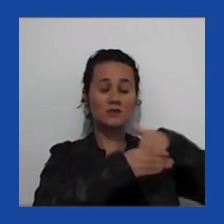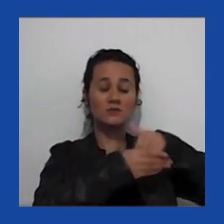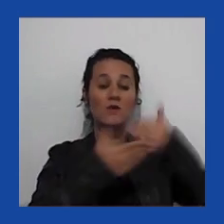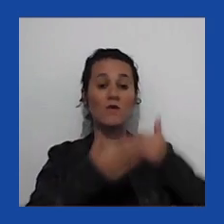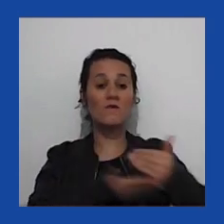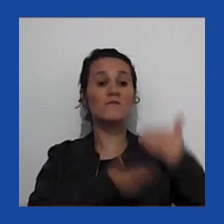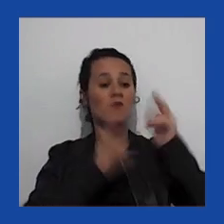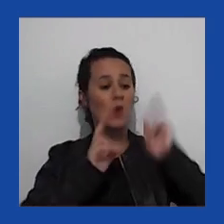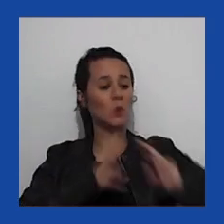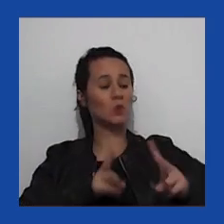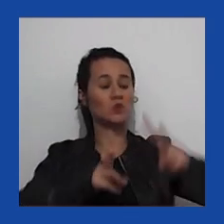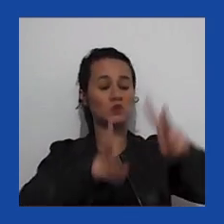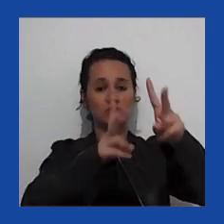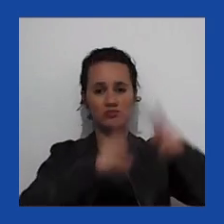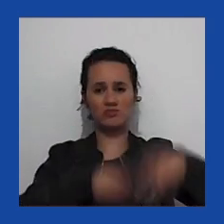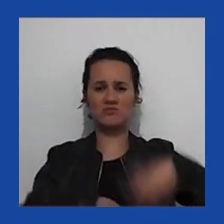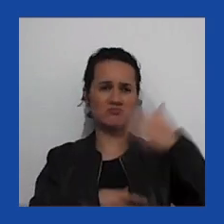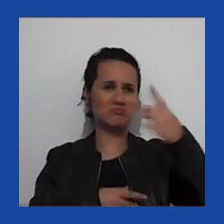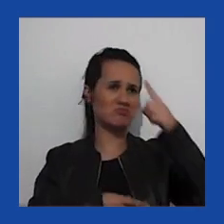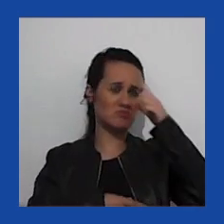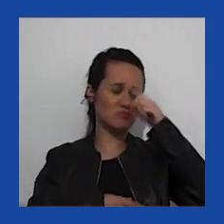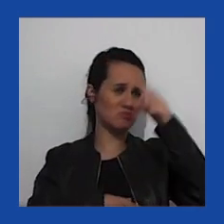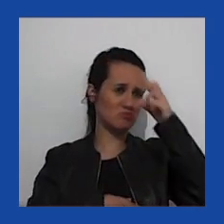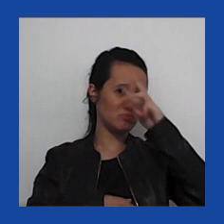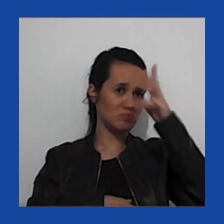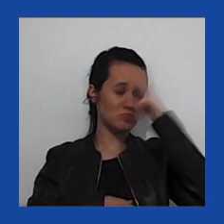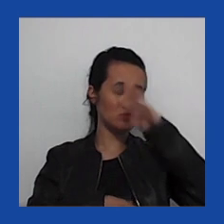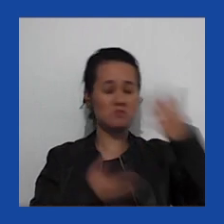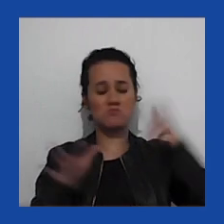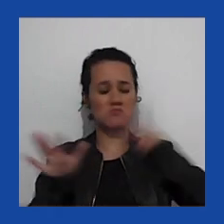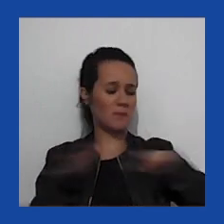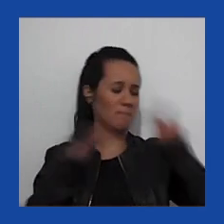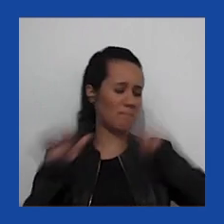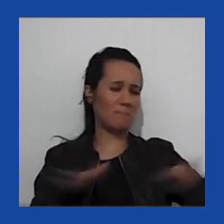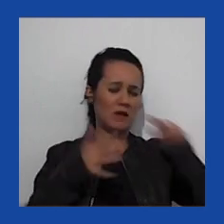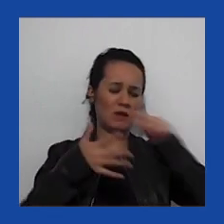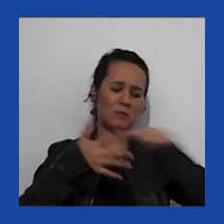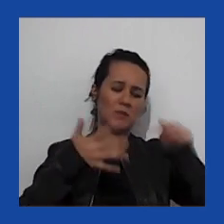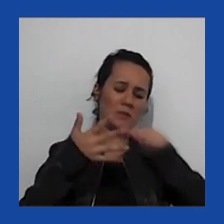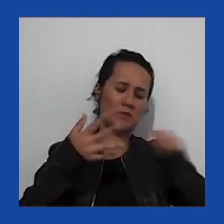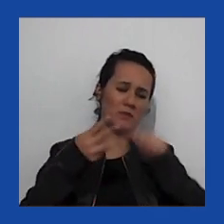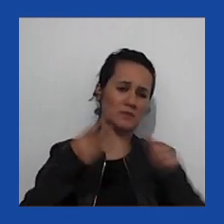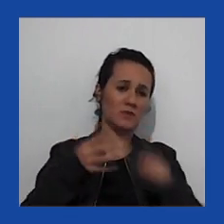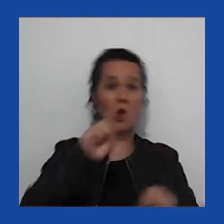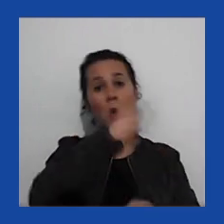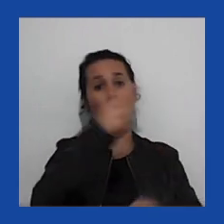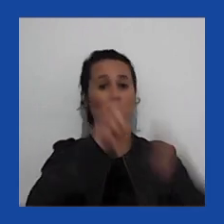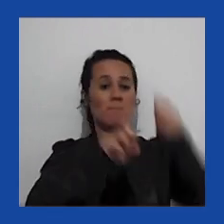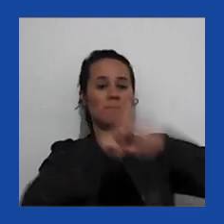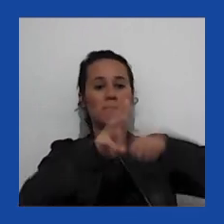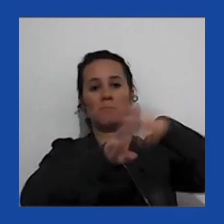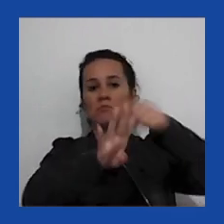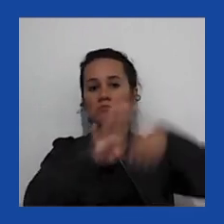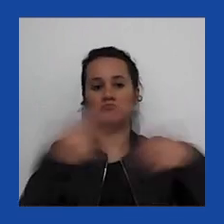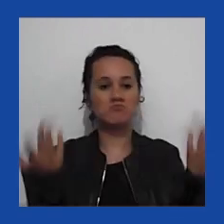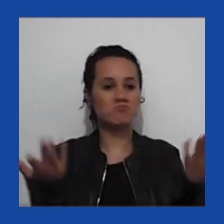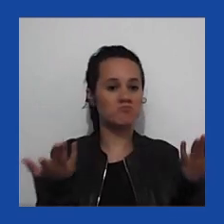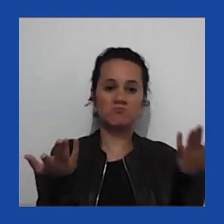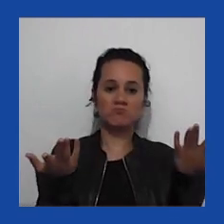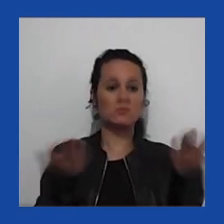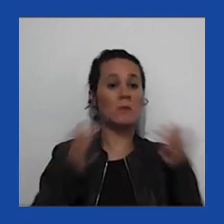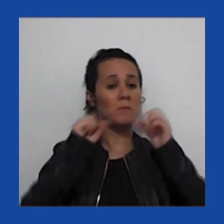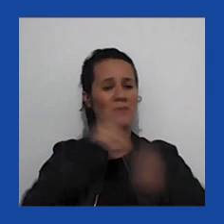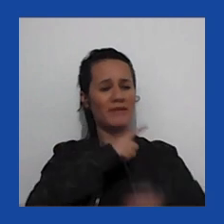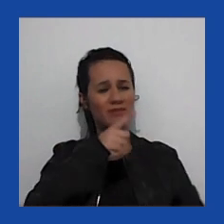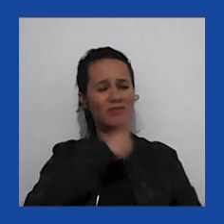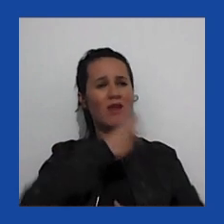para dias, talvez semanas, talvez meses, depois do 13 de novembro, por causa dos conflitos